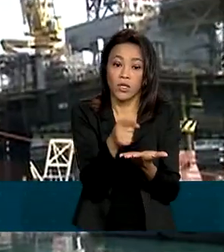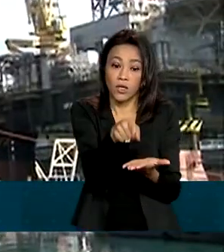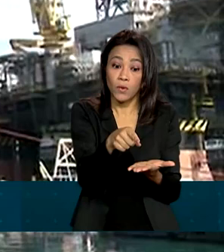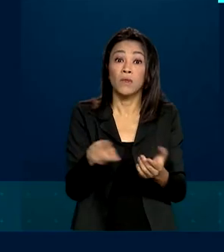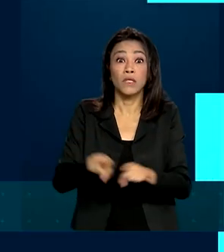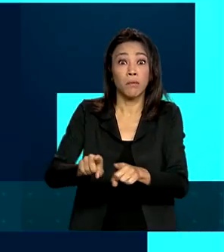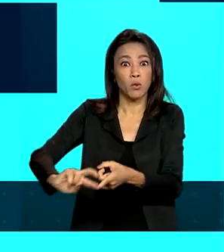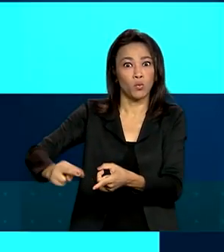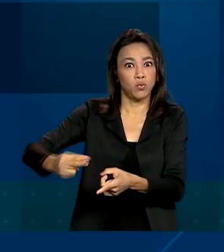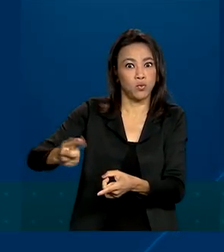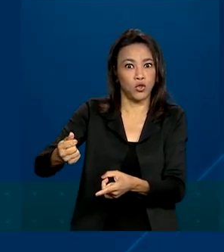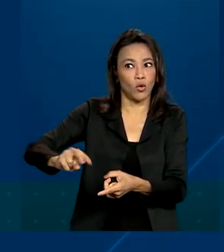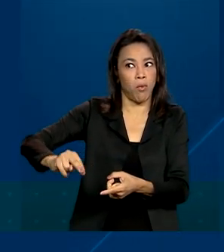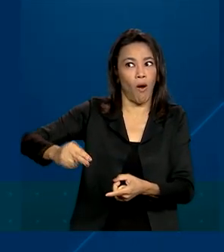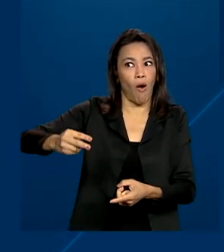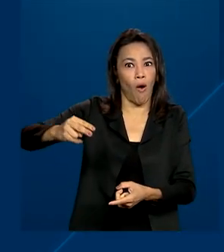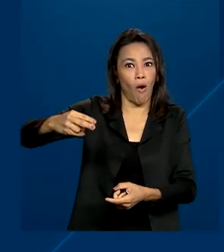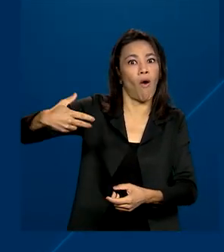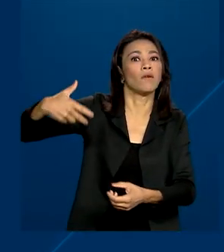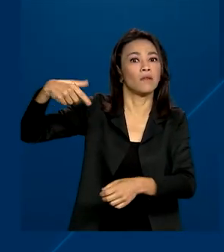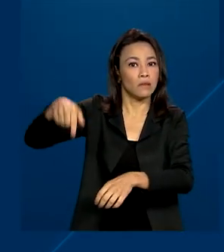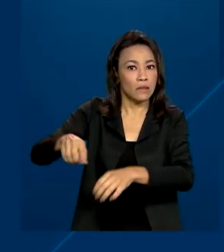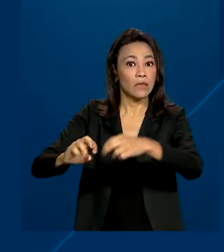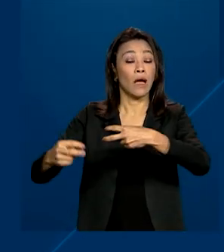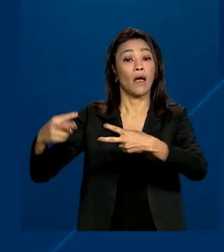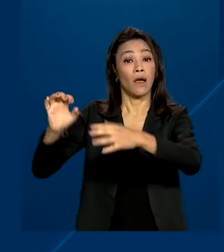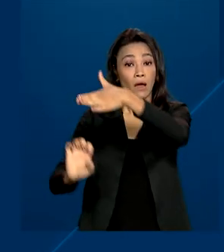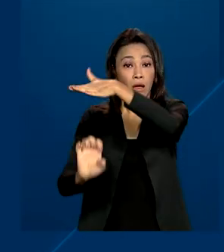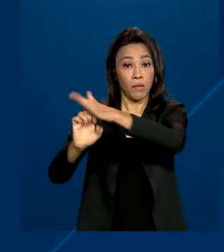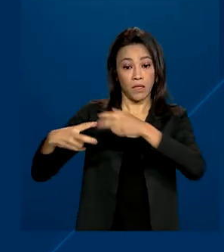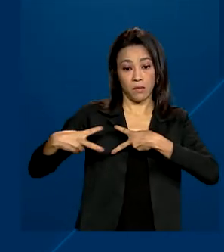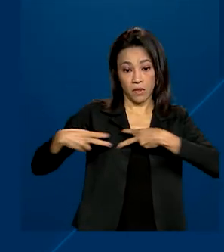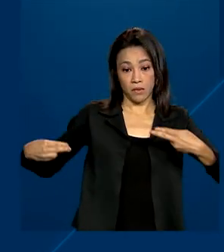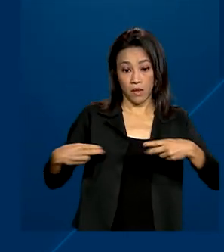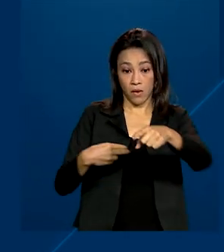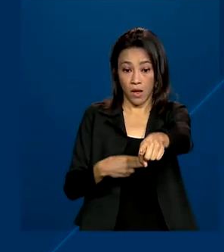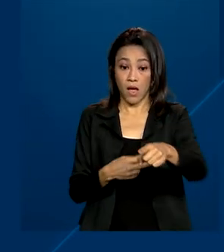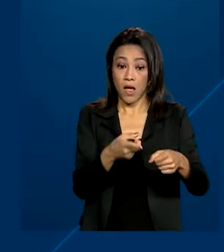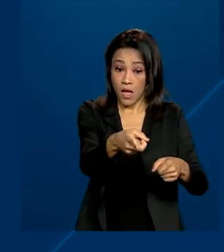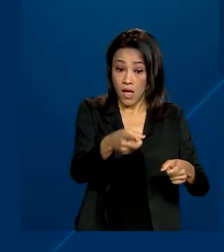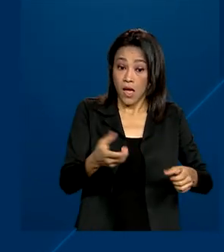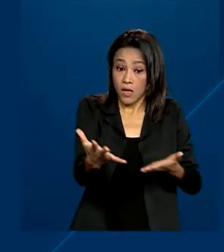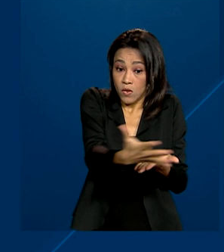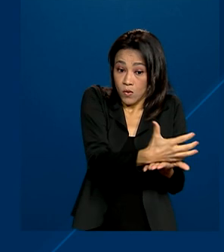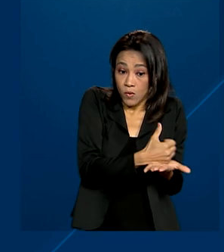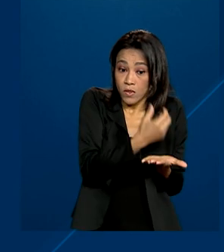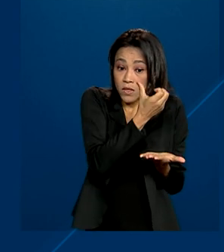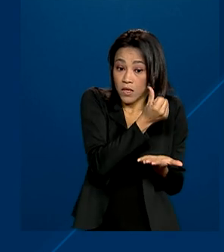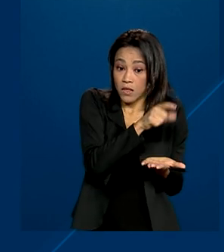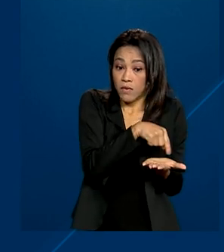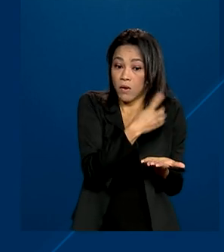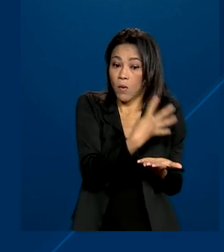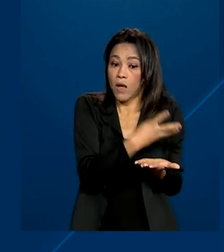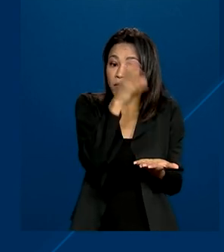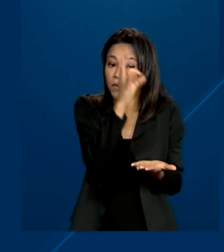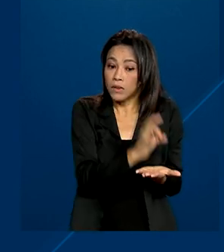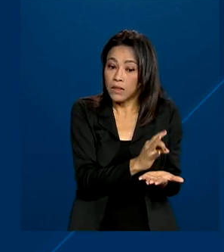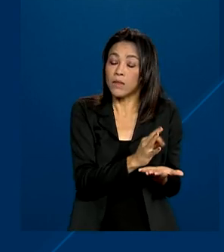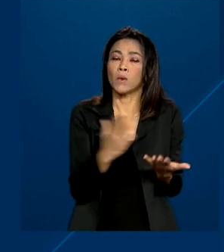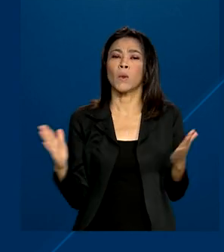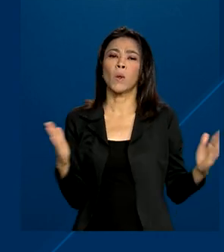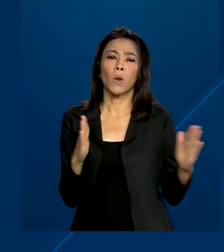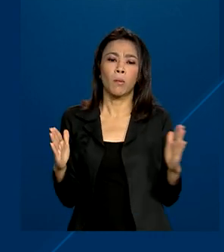Petrobras. As receitas líquidas cresceram 6,4% em setembro deste ano, na comparação com